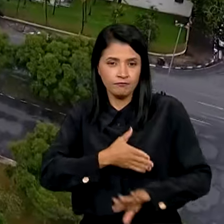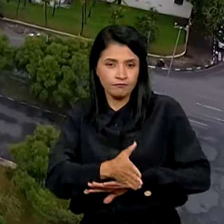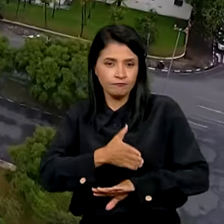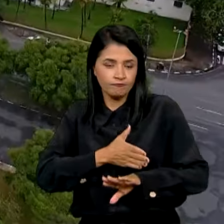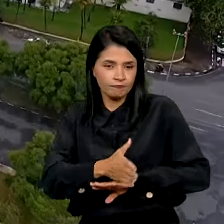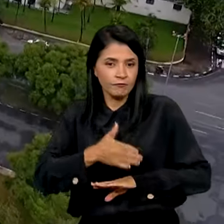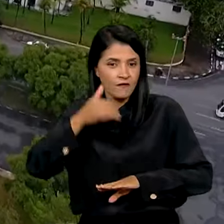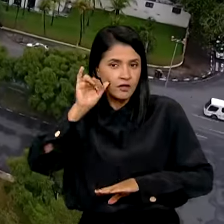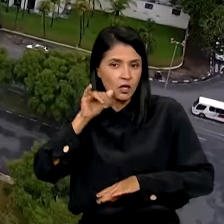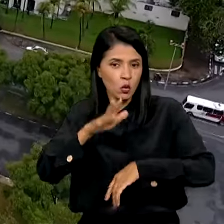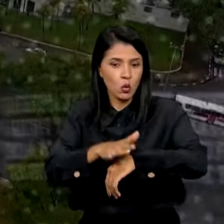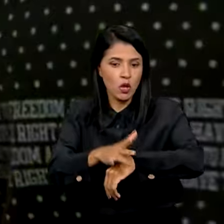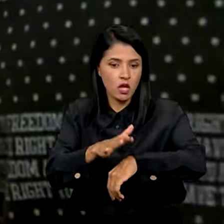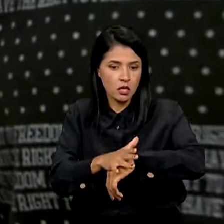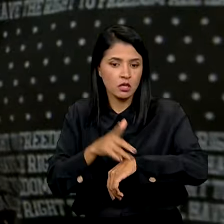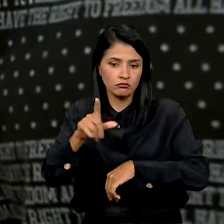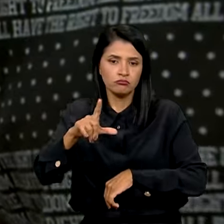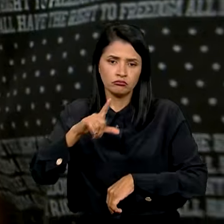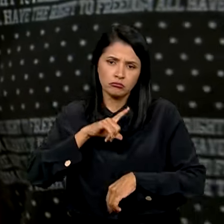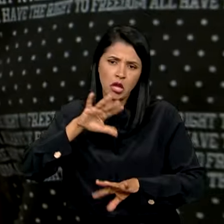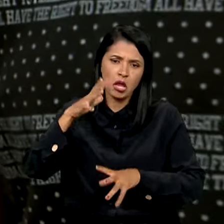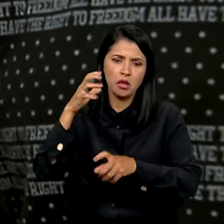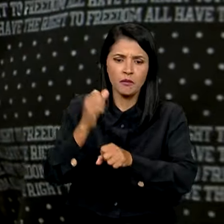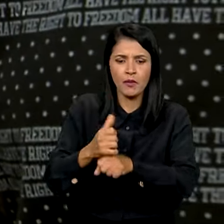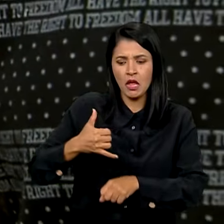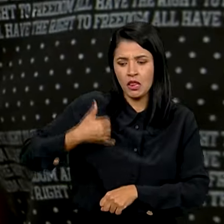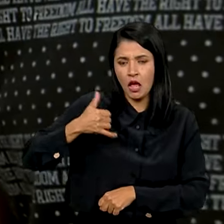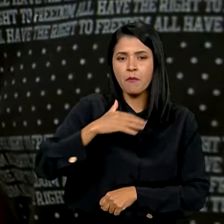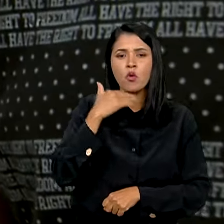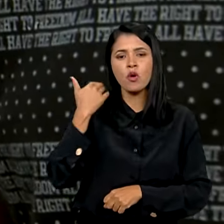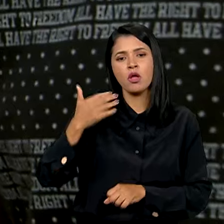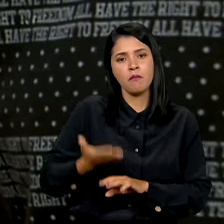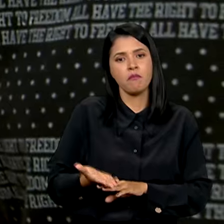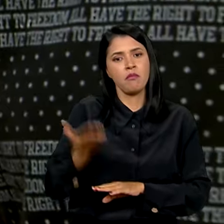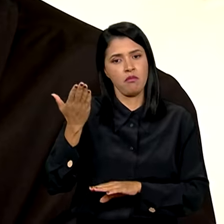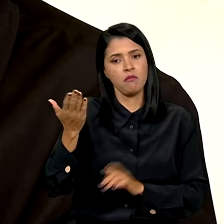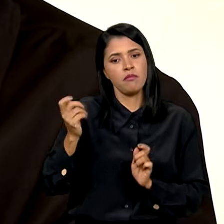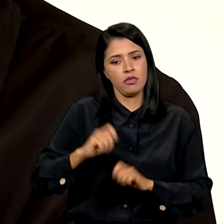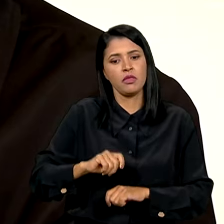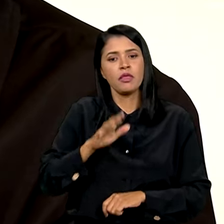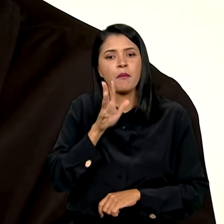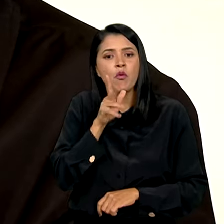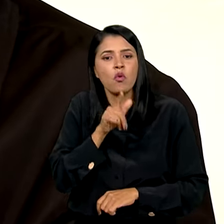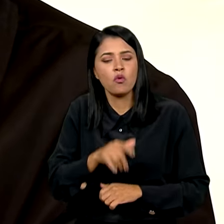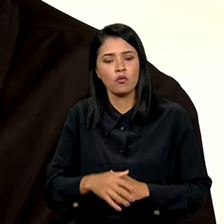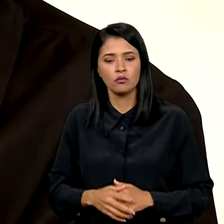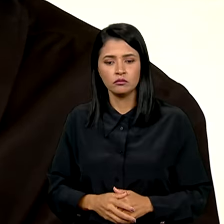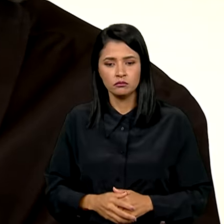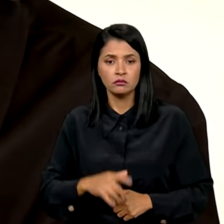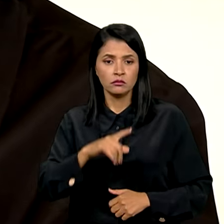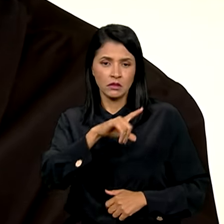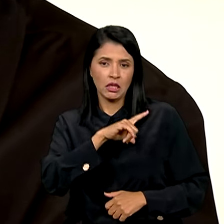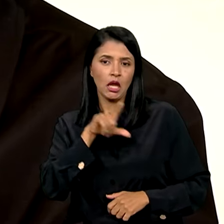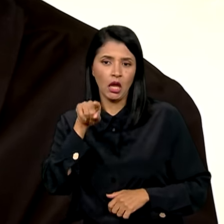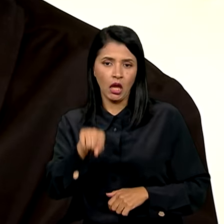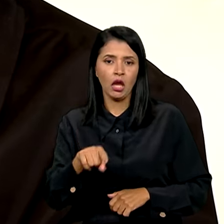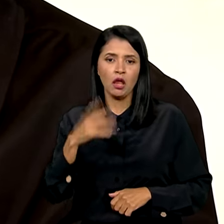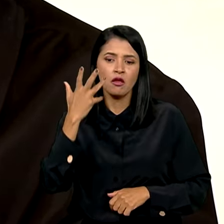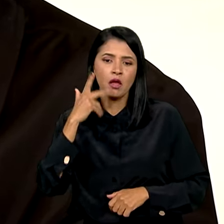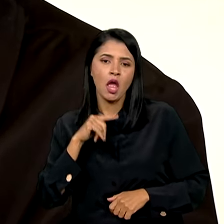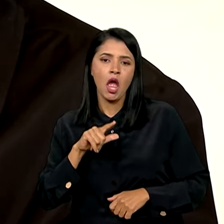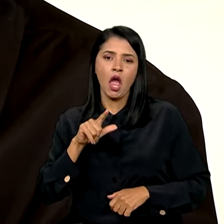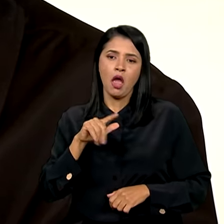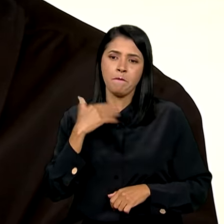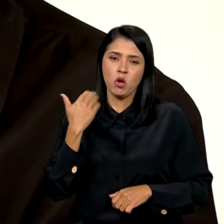à prevenção de doenças têm a média de idade ao morrer mais alta. Há uma mortalidade infantil,